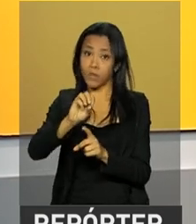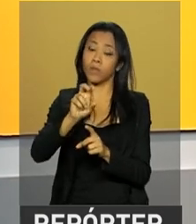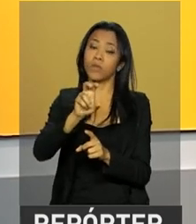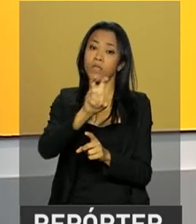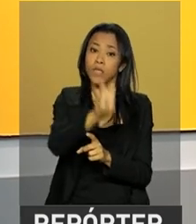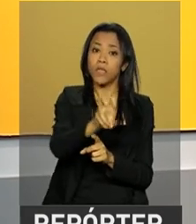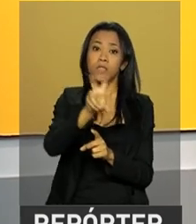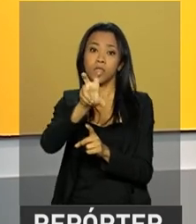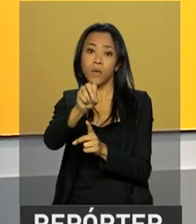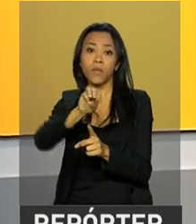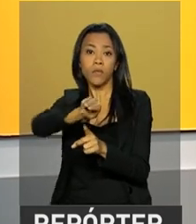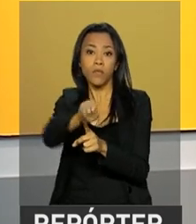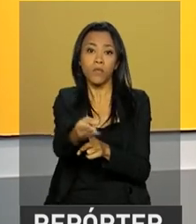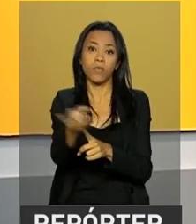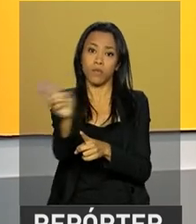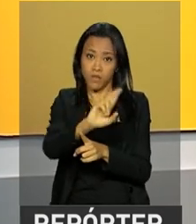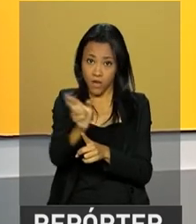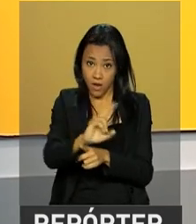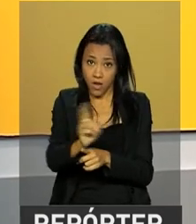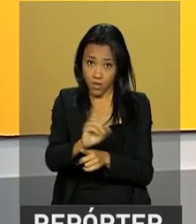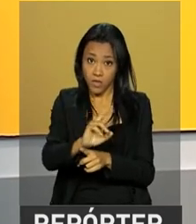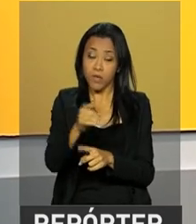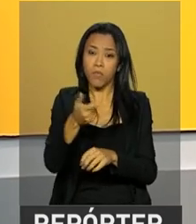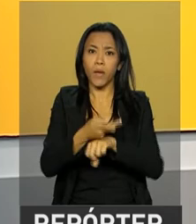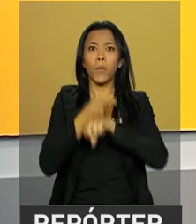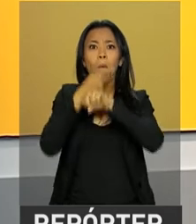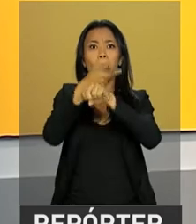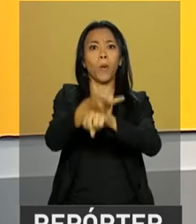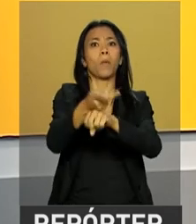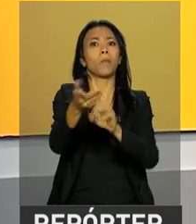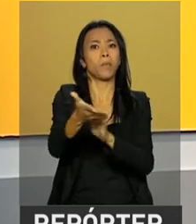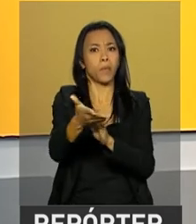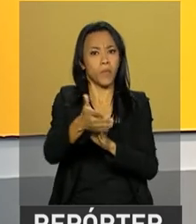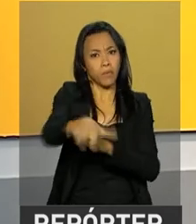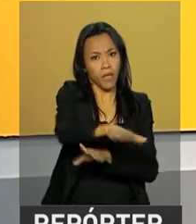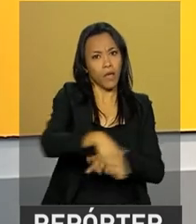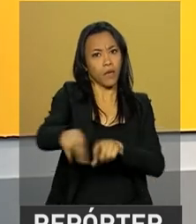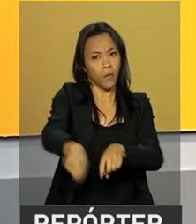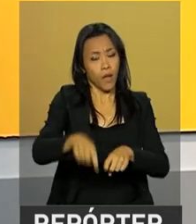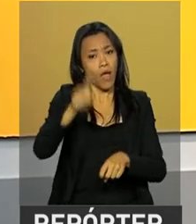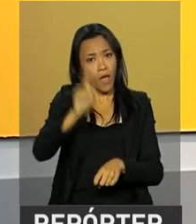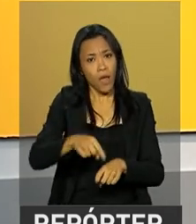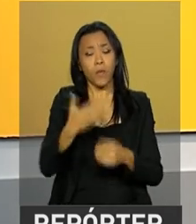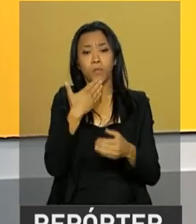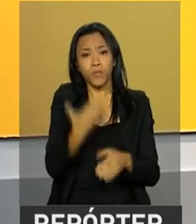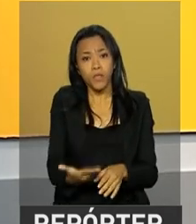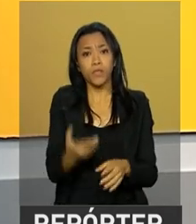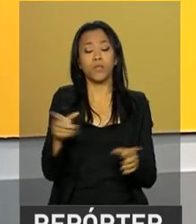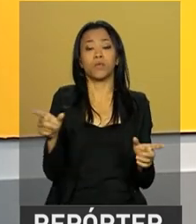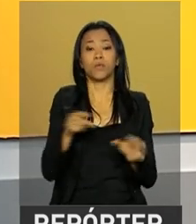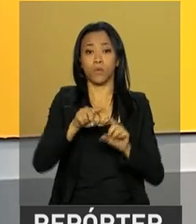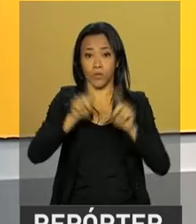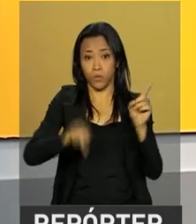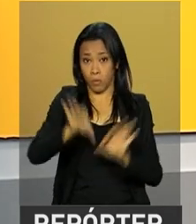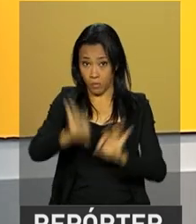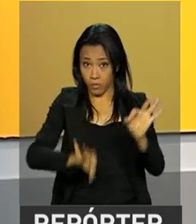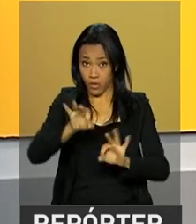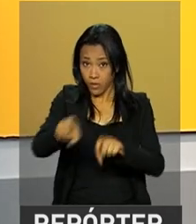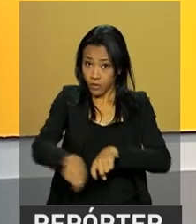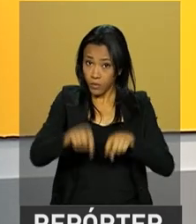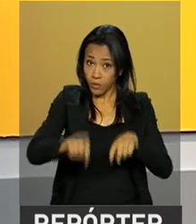o programa de subvenção ao Prêmio do Seguro Rural. O pedido é parte do Plano Agrícola e Pecuário 2017